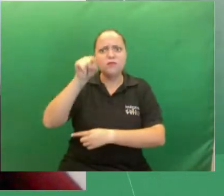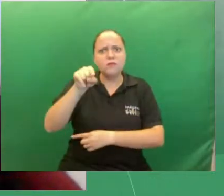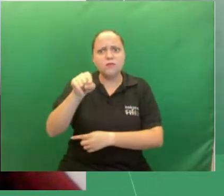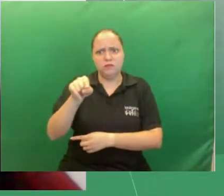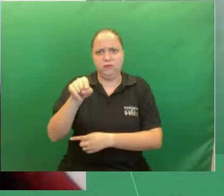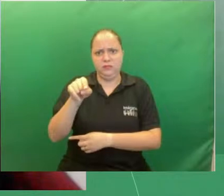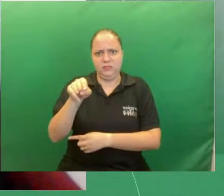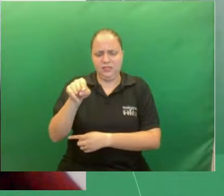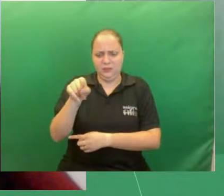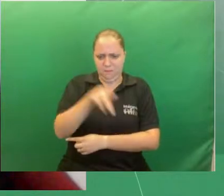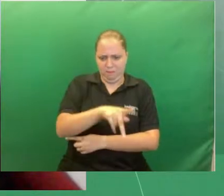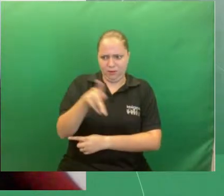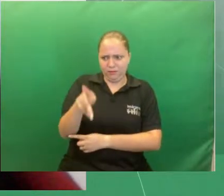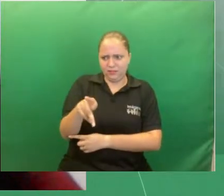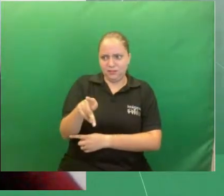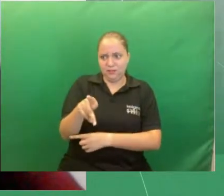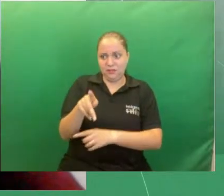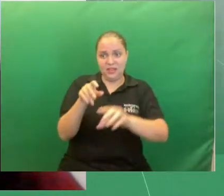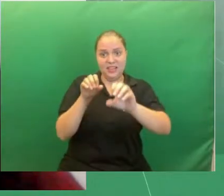inclusão remota